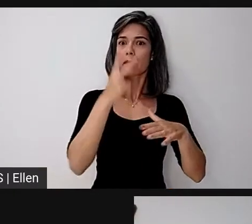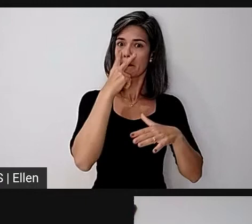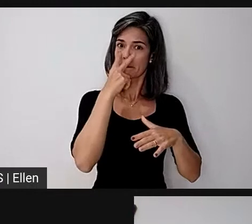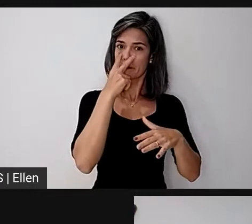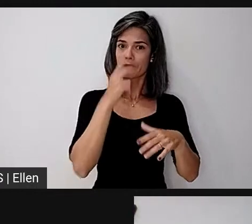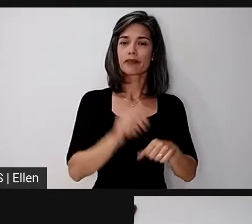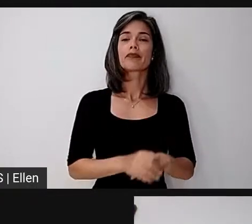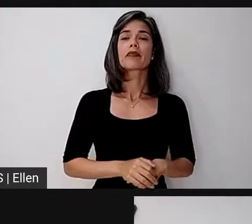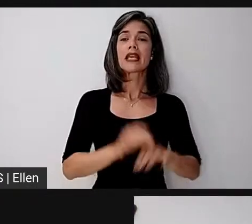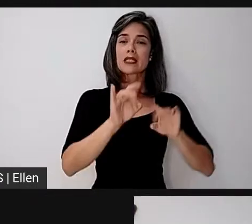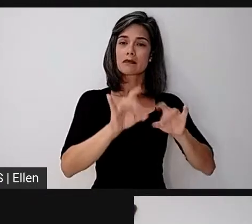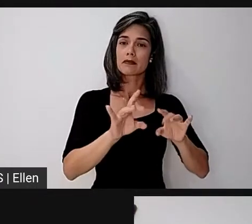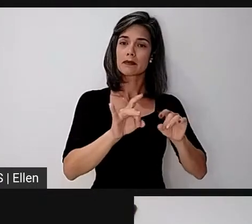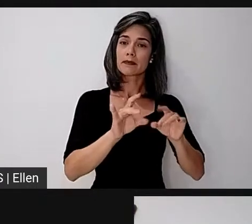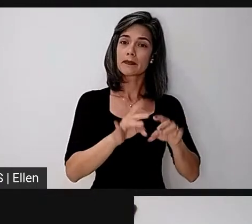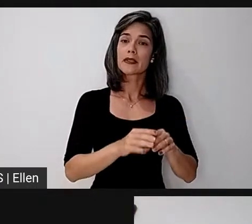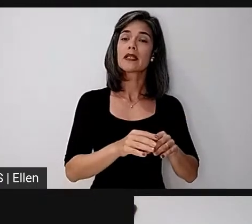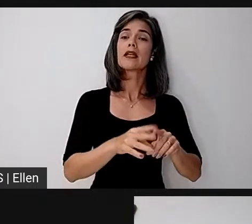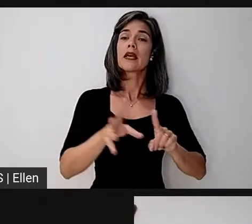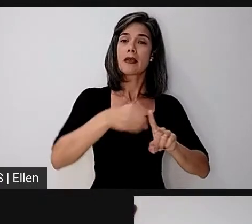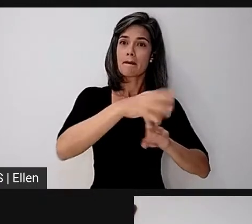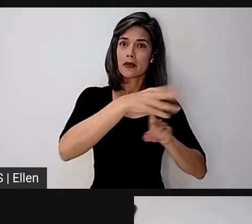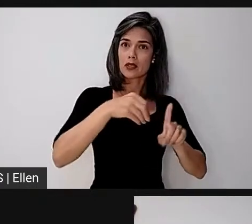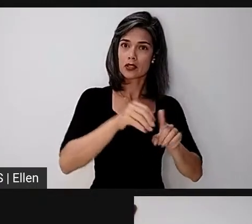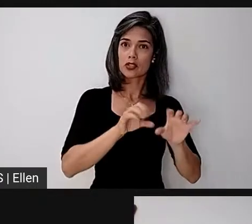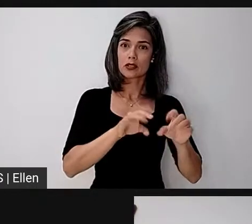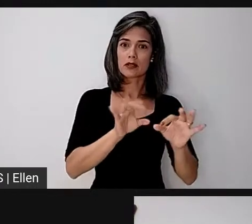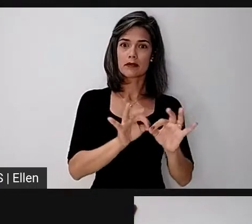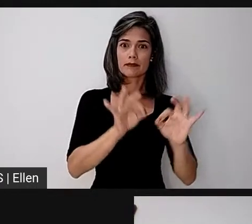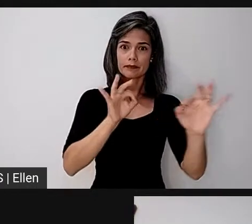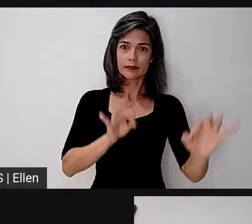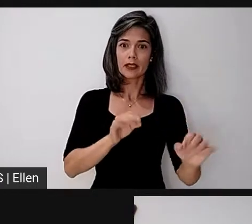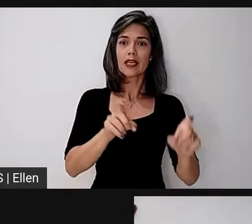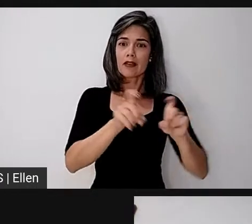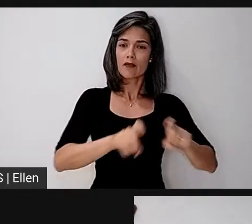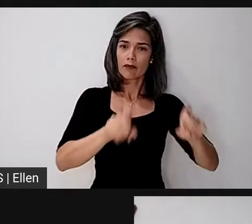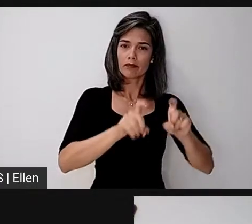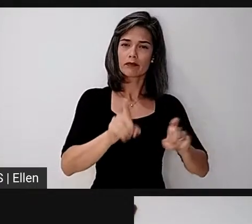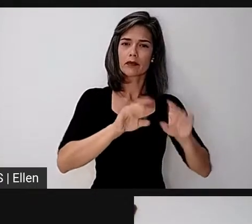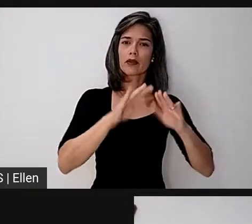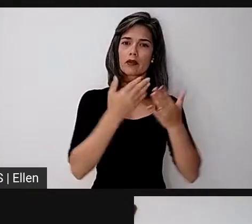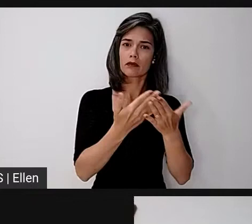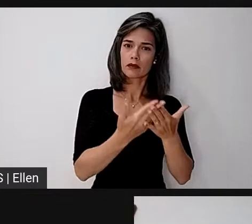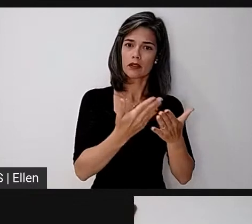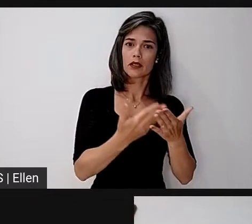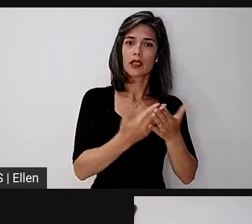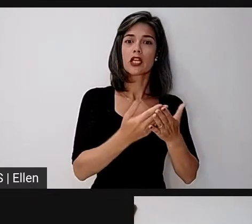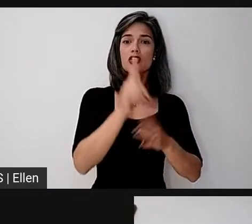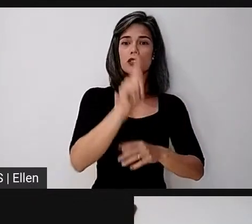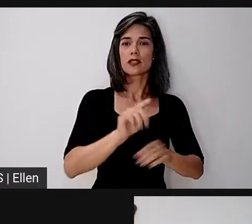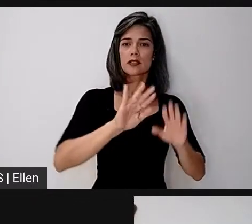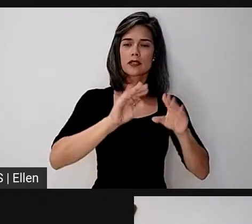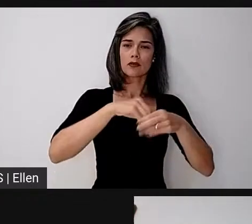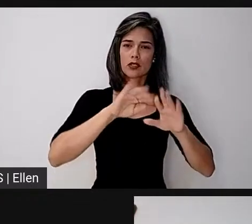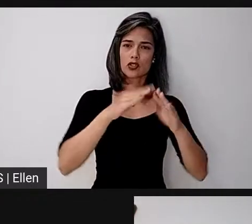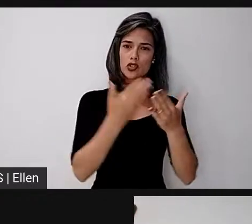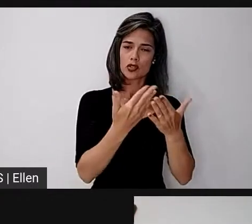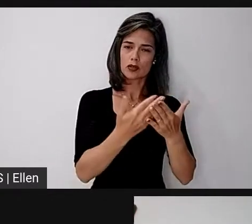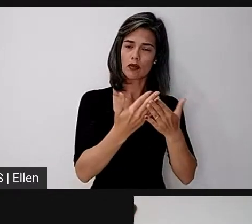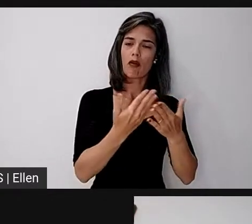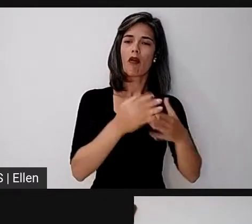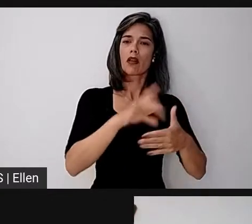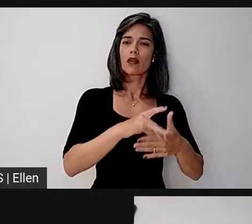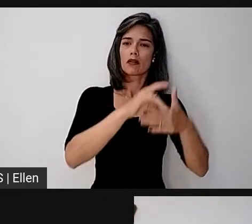EAD, informática na educação, gestão escolar e liderança do terceiro setor. Professora do Departamento de Linguagens,